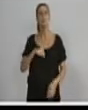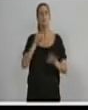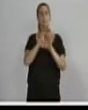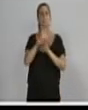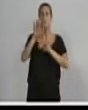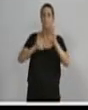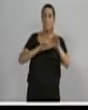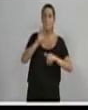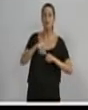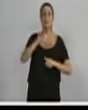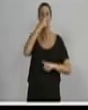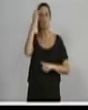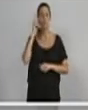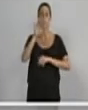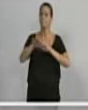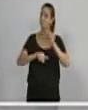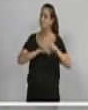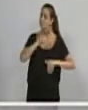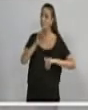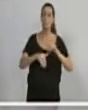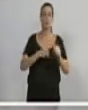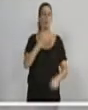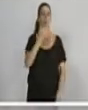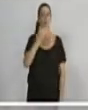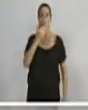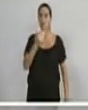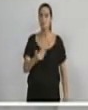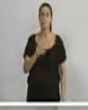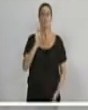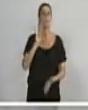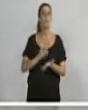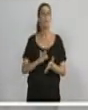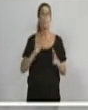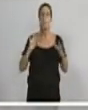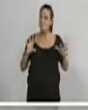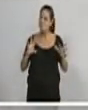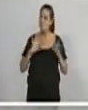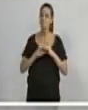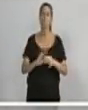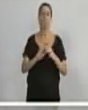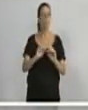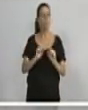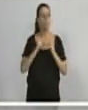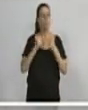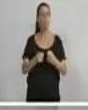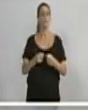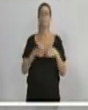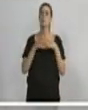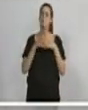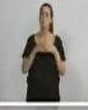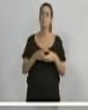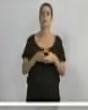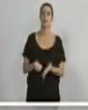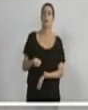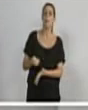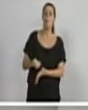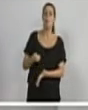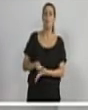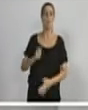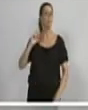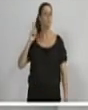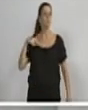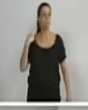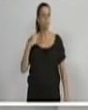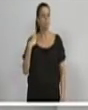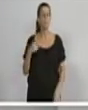as pessoas. Conclamar. Pedir para fazer força, para ir adiante. Para cobrar dos seus deputados.